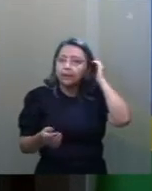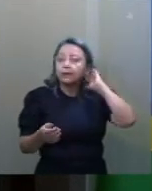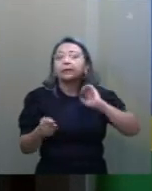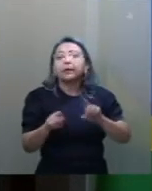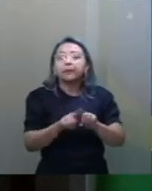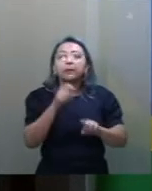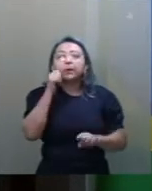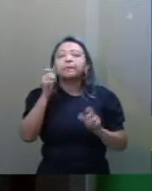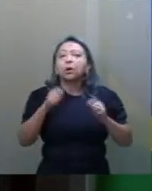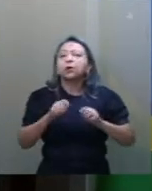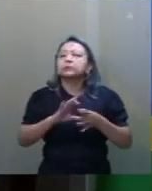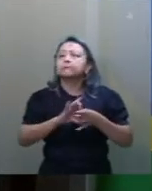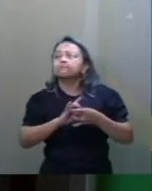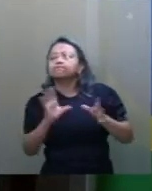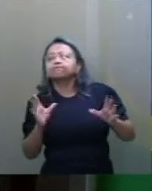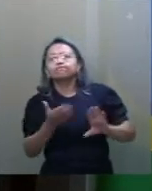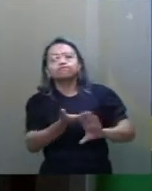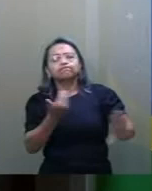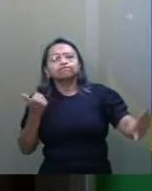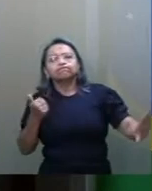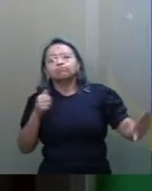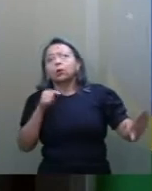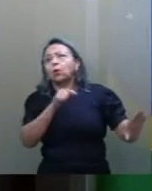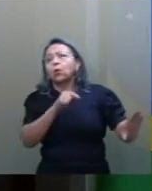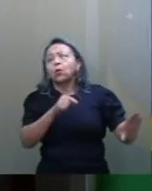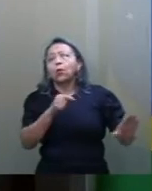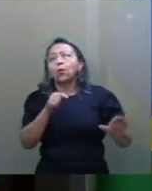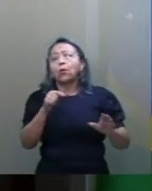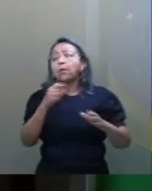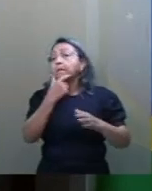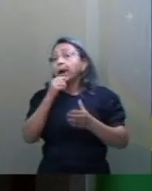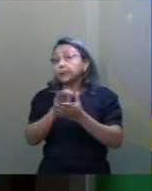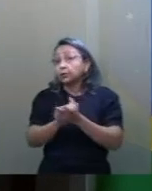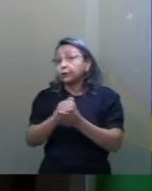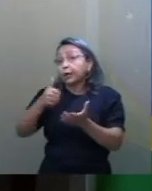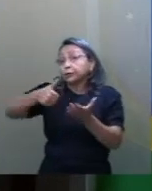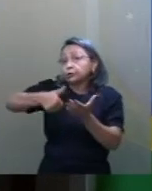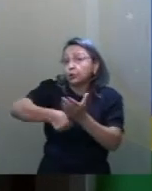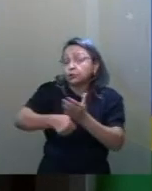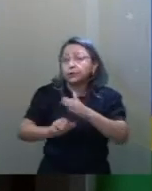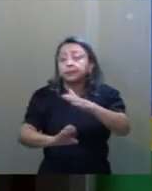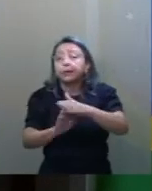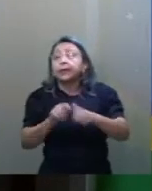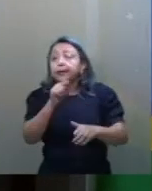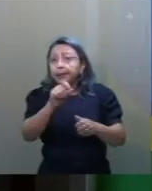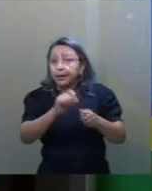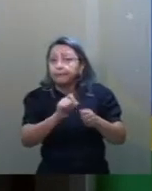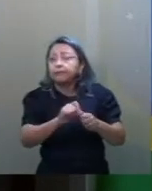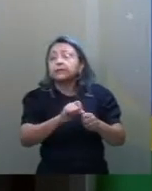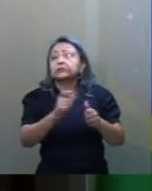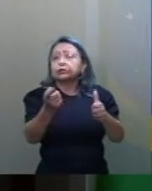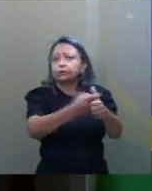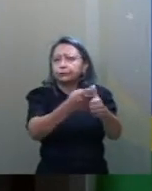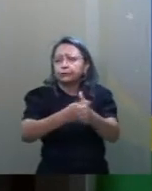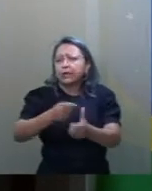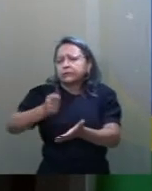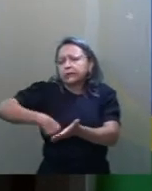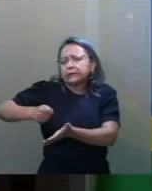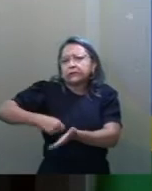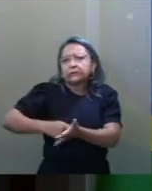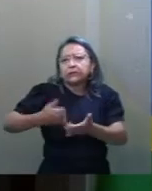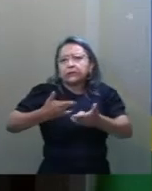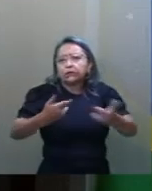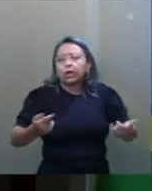livrar também do casamento com o marido que é empresário, que muitas vezes faz dívida, assina cheque, passa cheque em nome